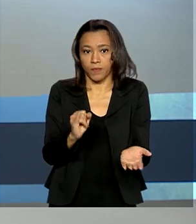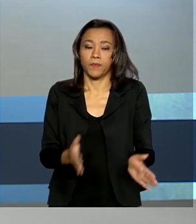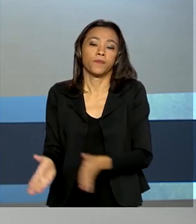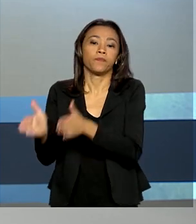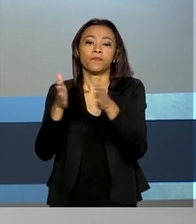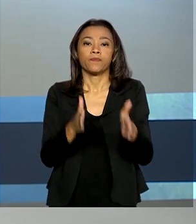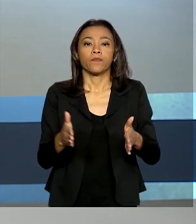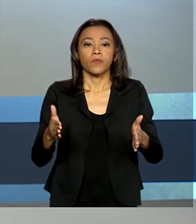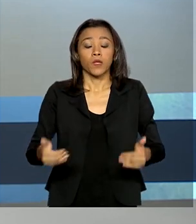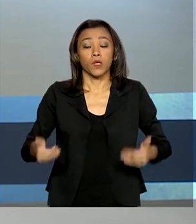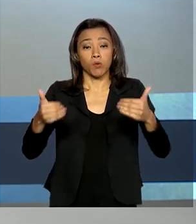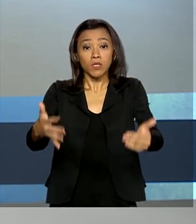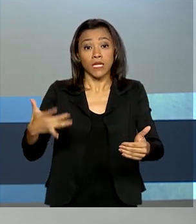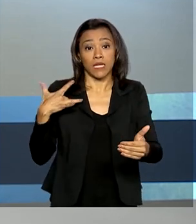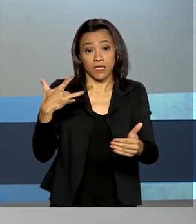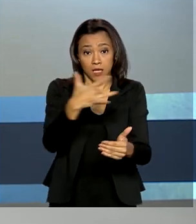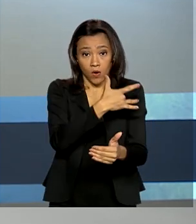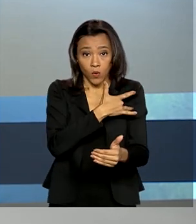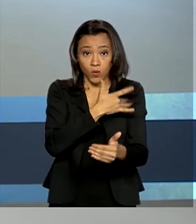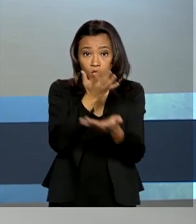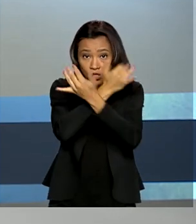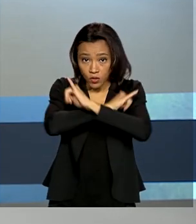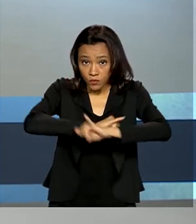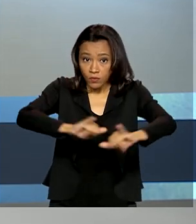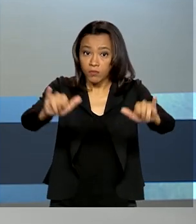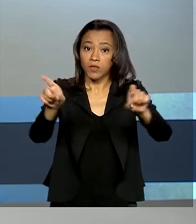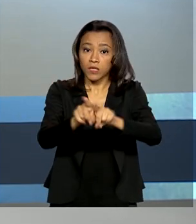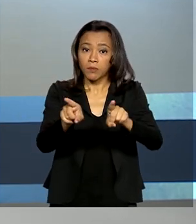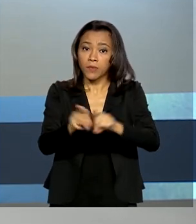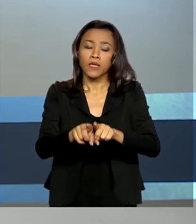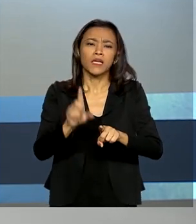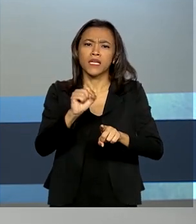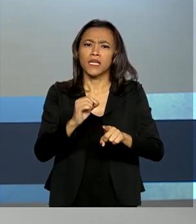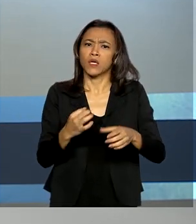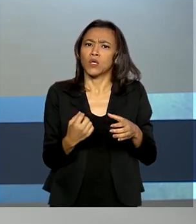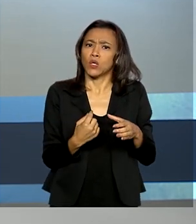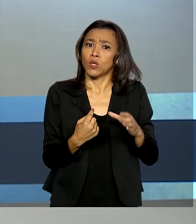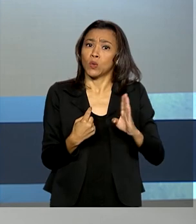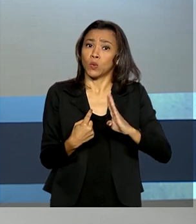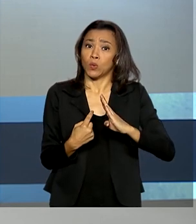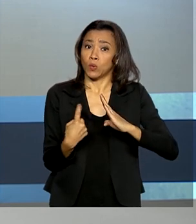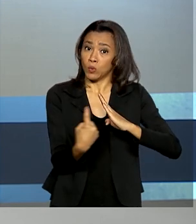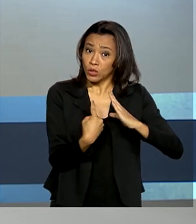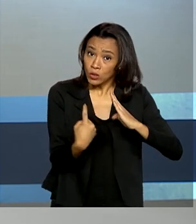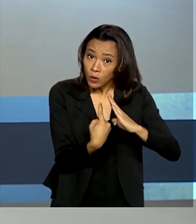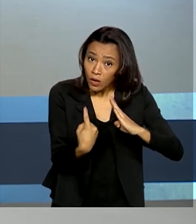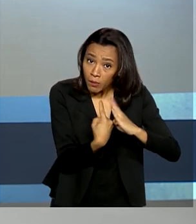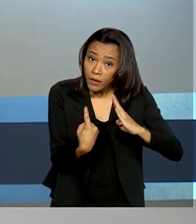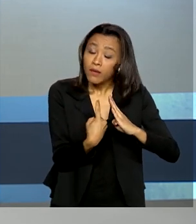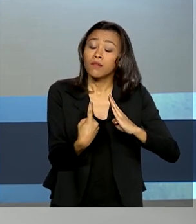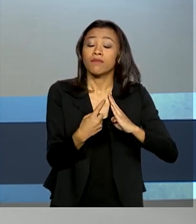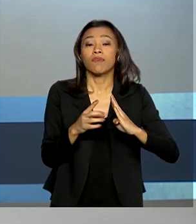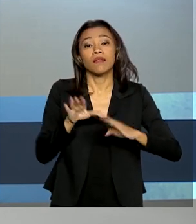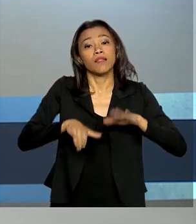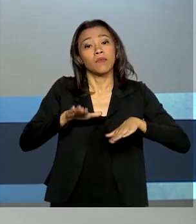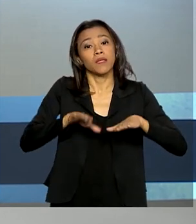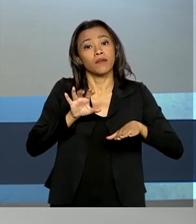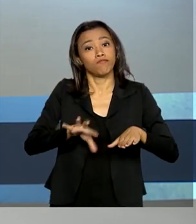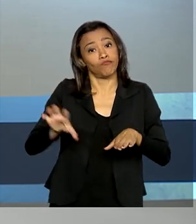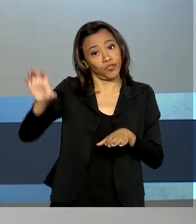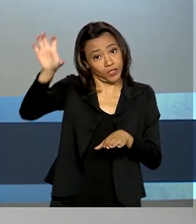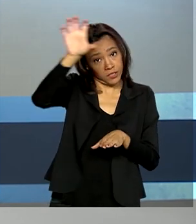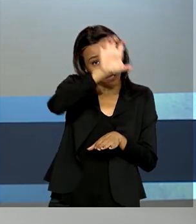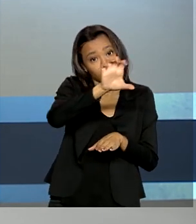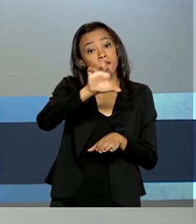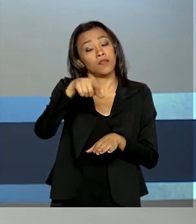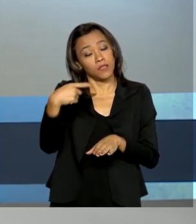O Ministério da Saúde informou ainda que a decisão de isolamento depende de cada gestor estadual, mas que a população deve